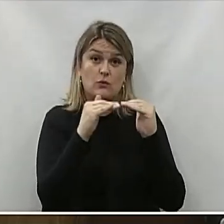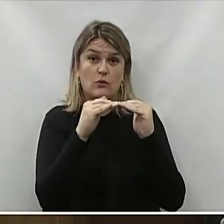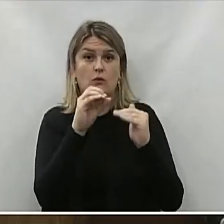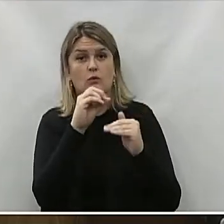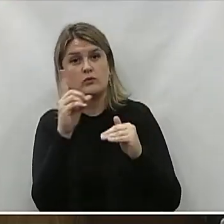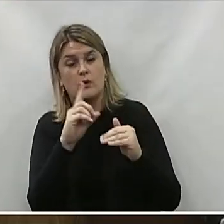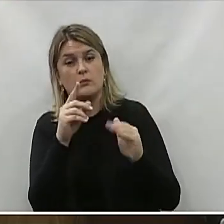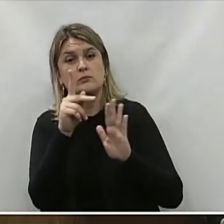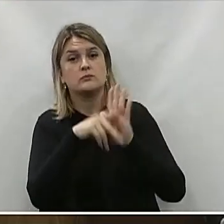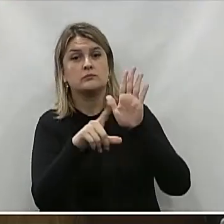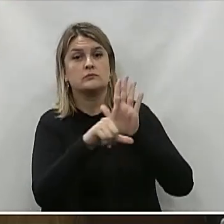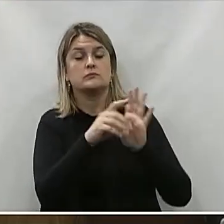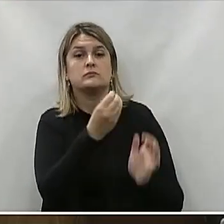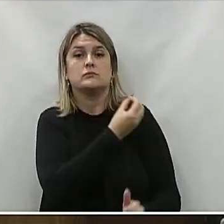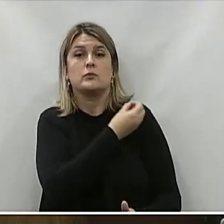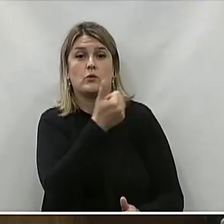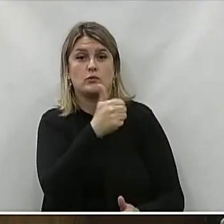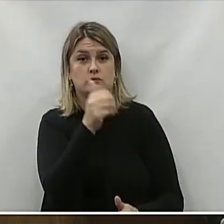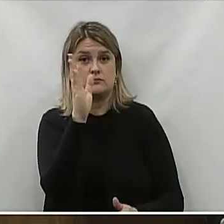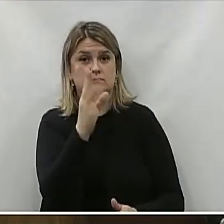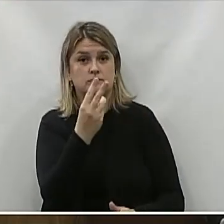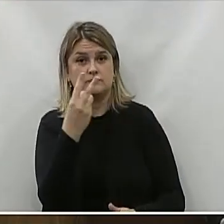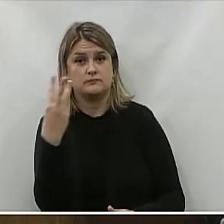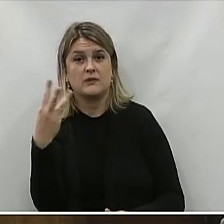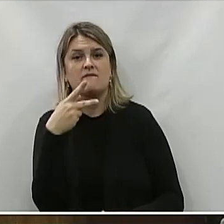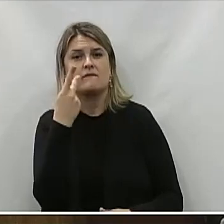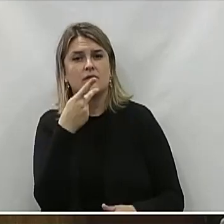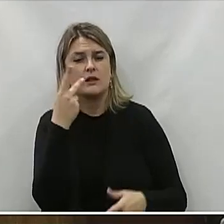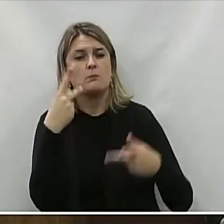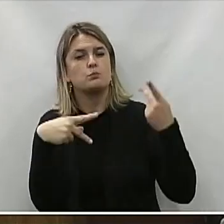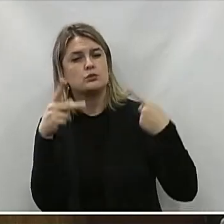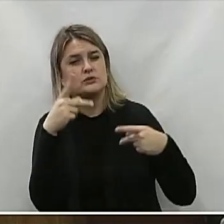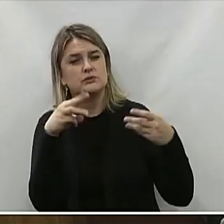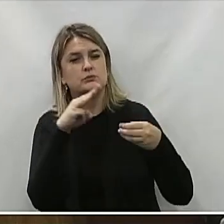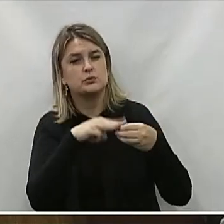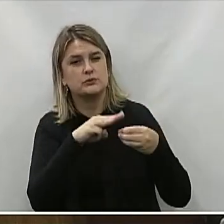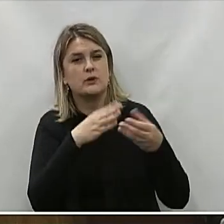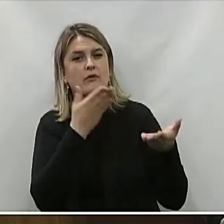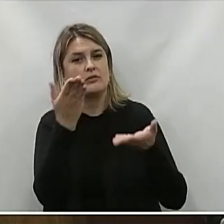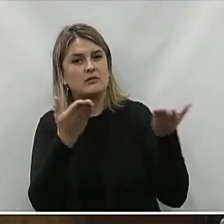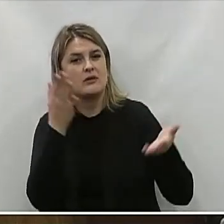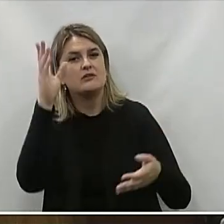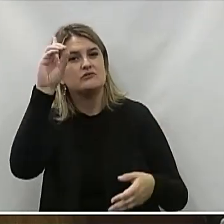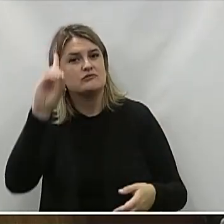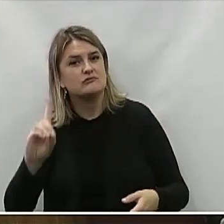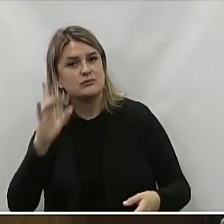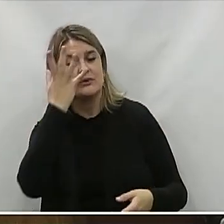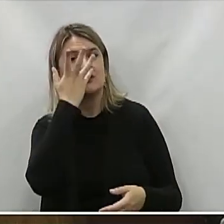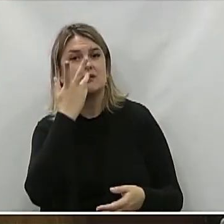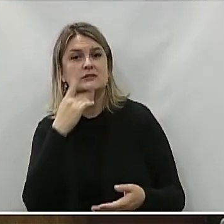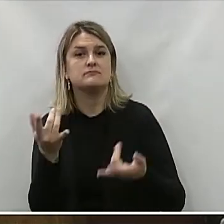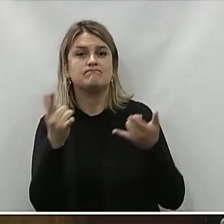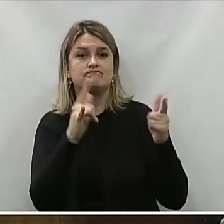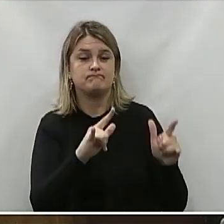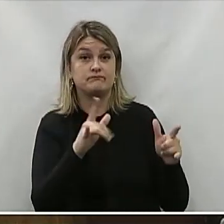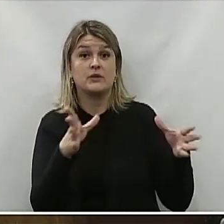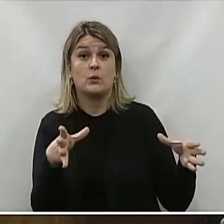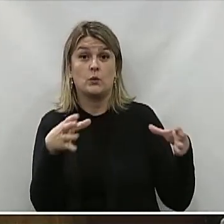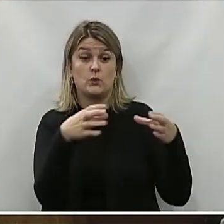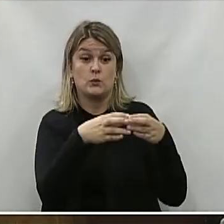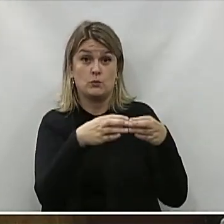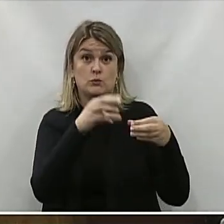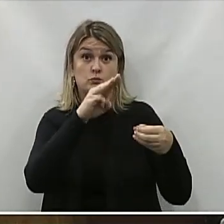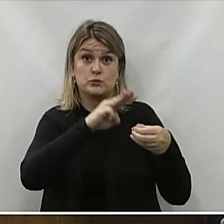ordinária Número 11 De 2023 Que dispõe Sobre a política Municipal De atendimento Dos direitos Da criança E do adolescente Conselho